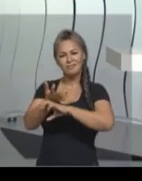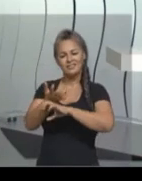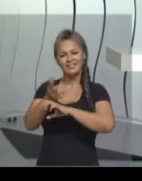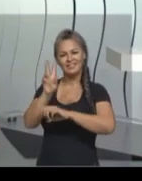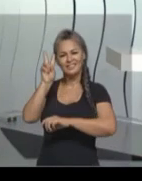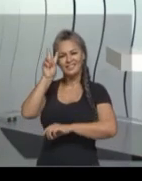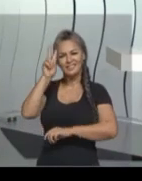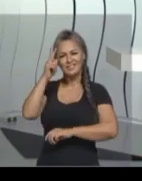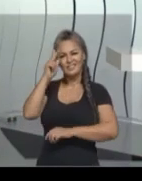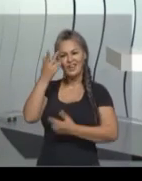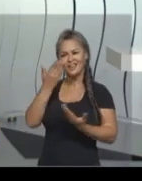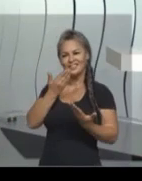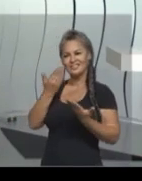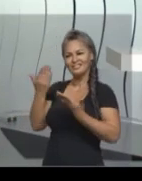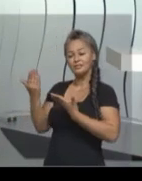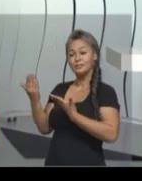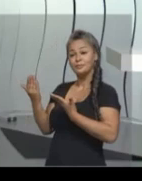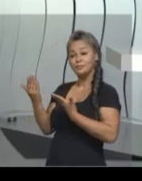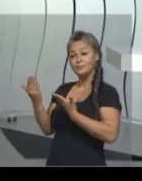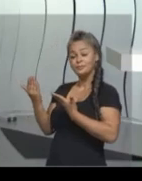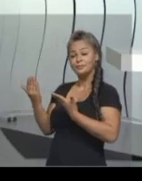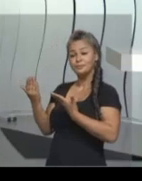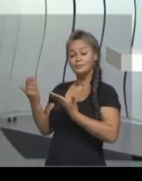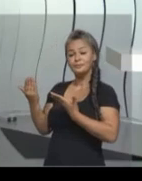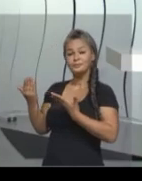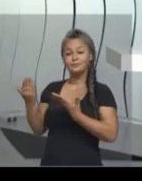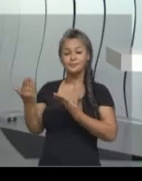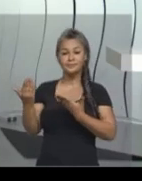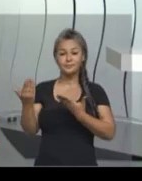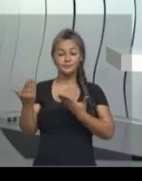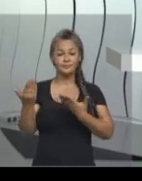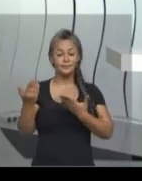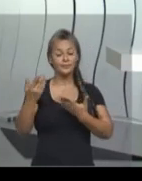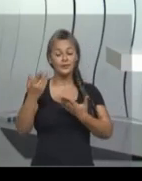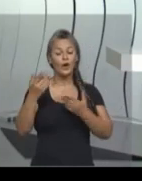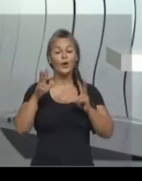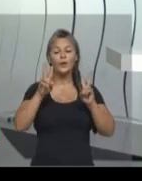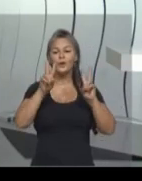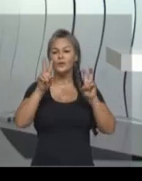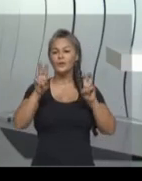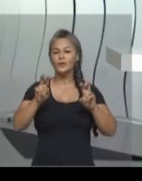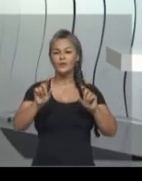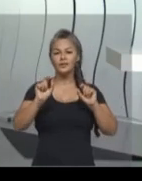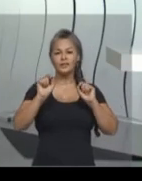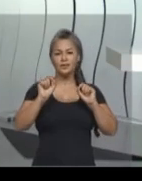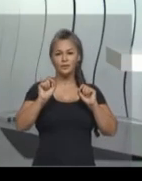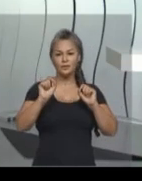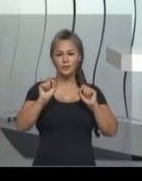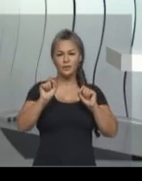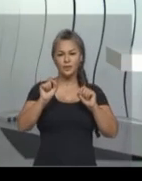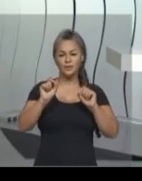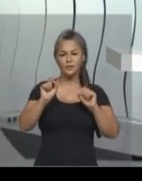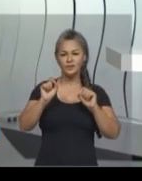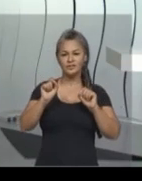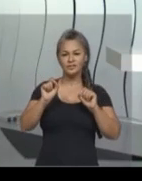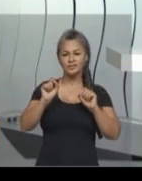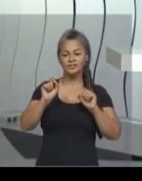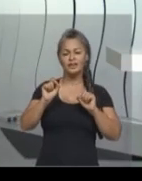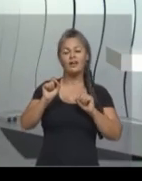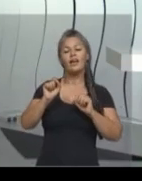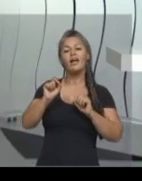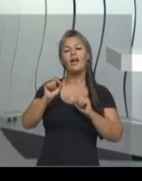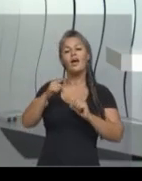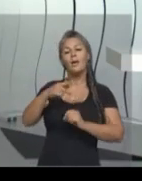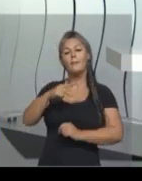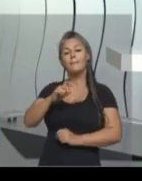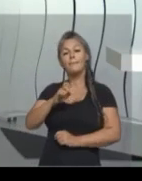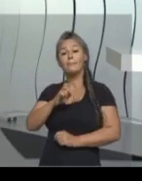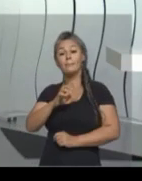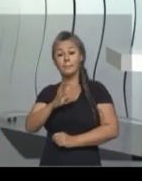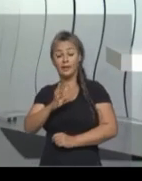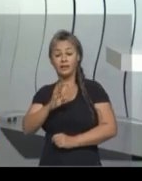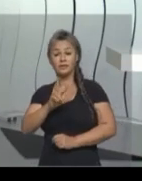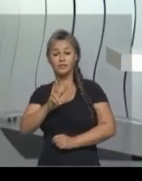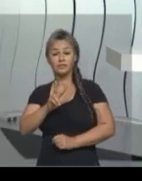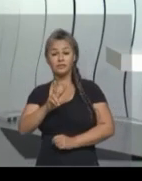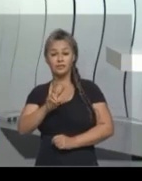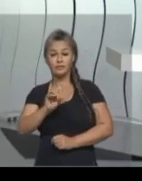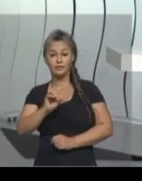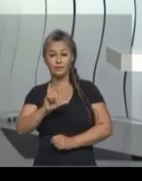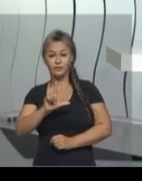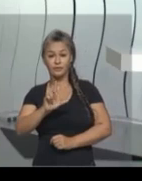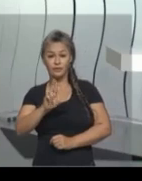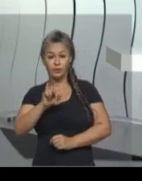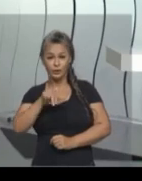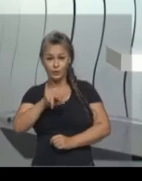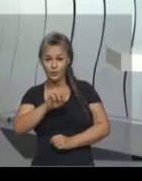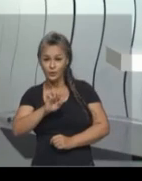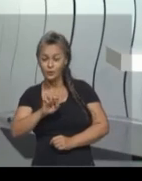aqui para falar da matéria do PET volume 1, cujo objetivo é fazer com que você